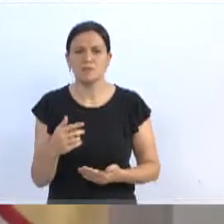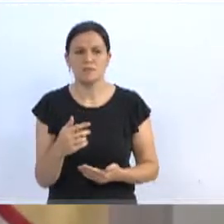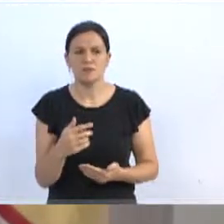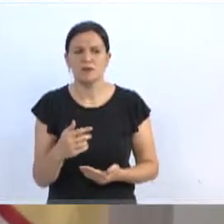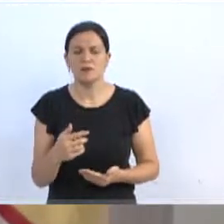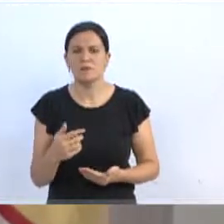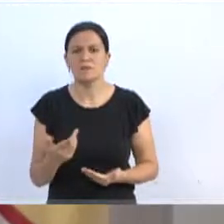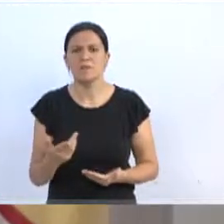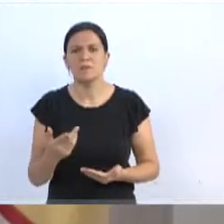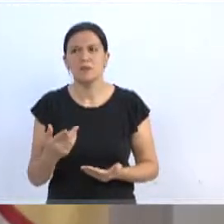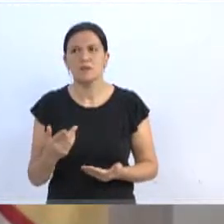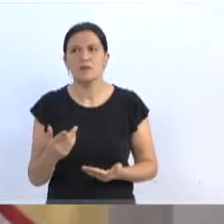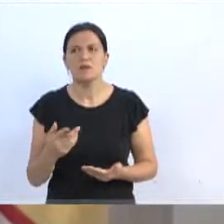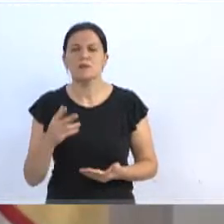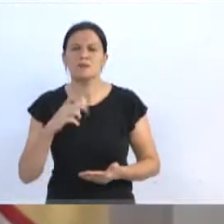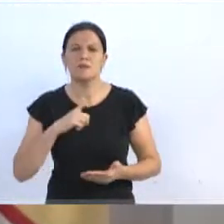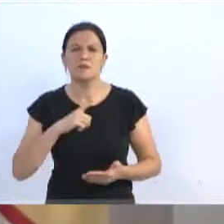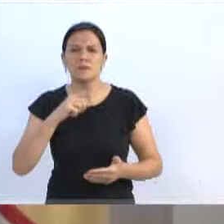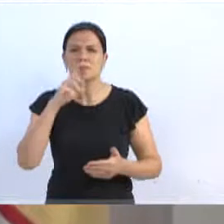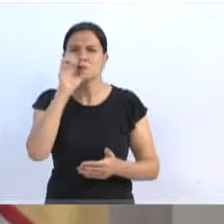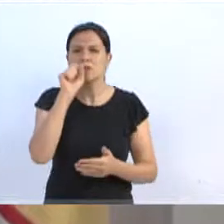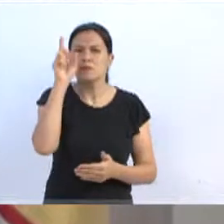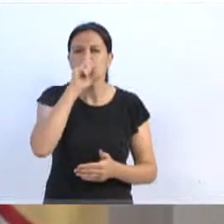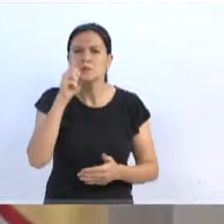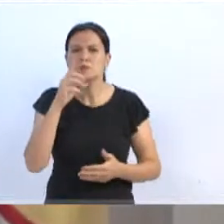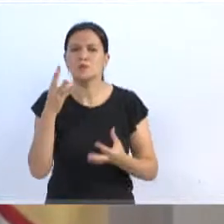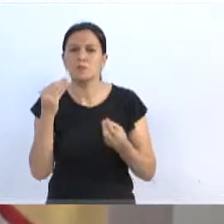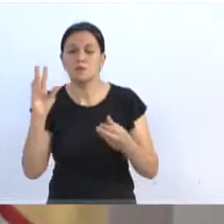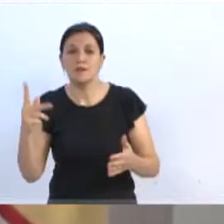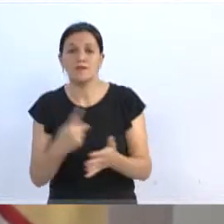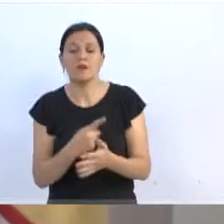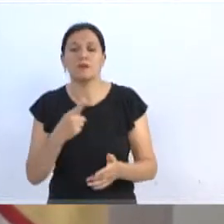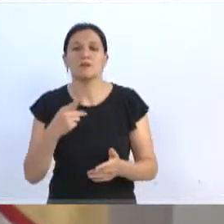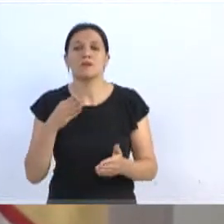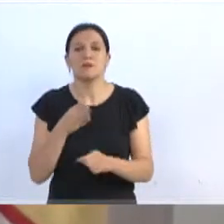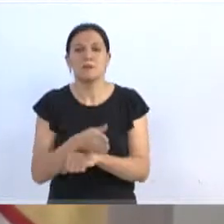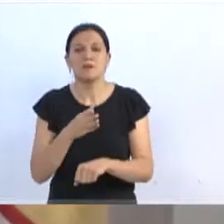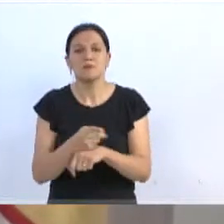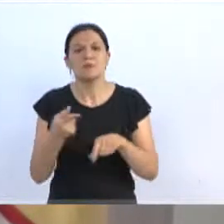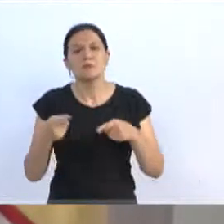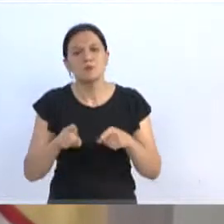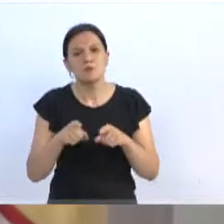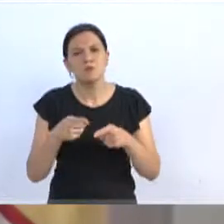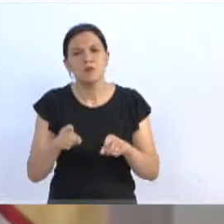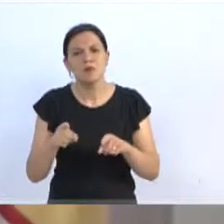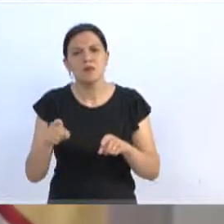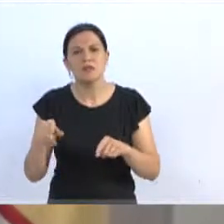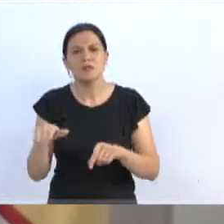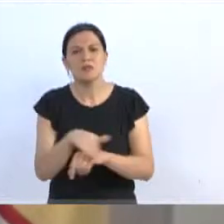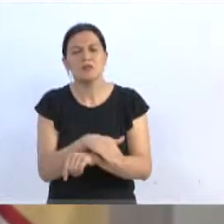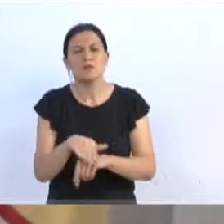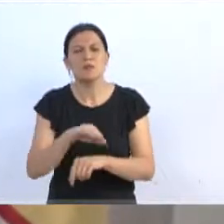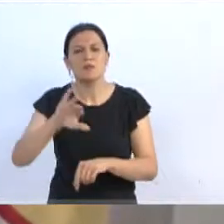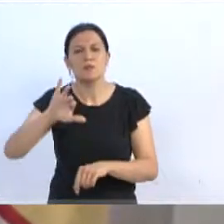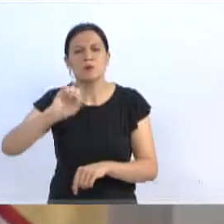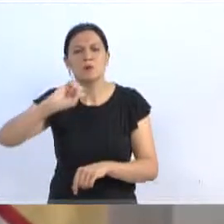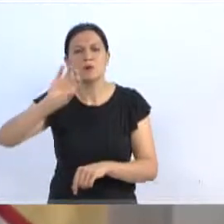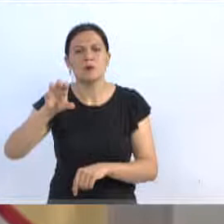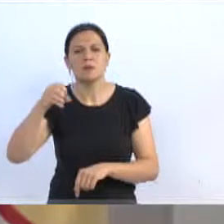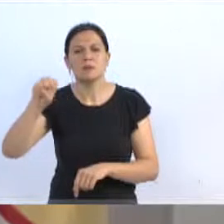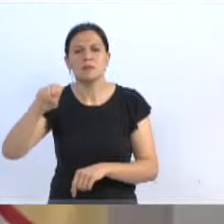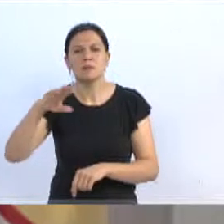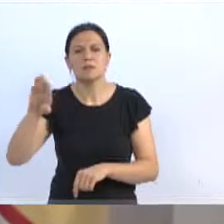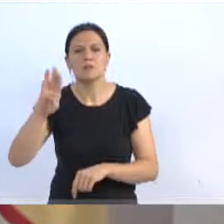semana bem agitado, participamos da churrascada dos moradores lá da São Bernardo, o presidente